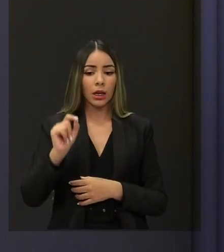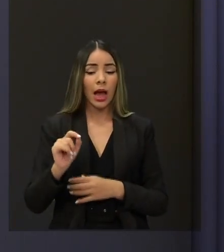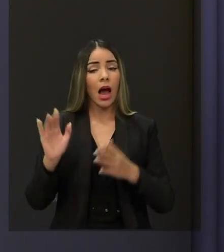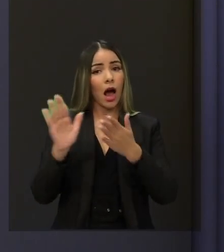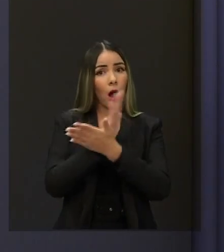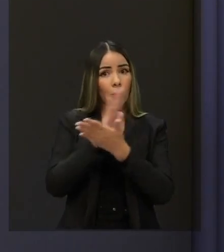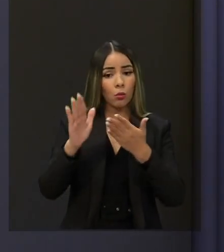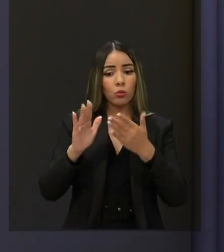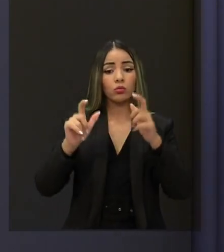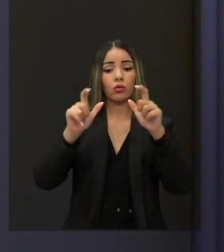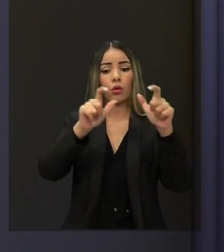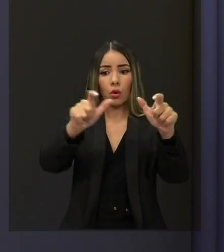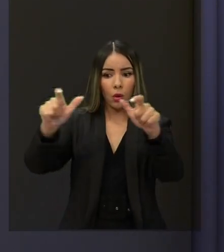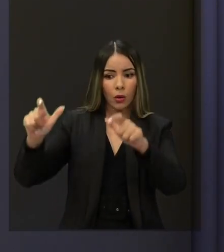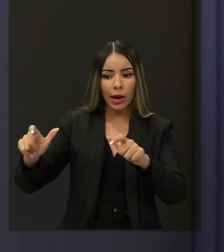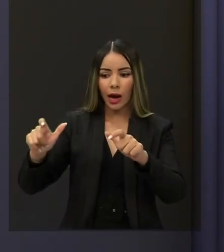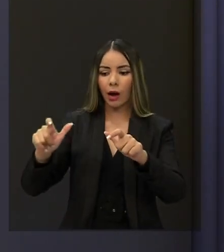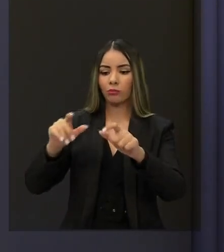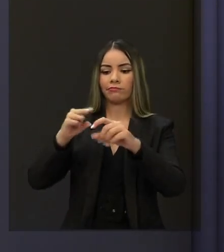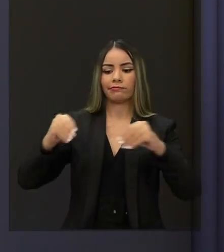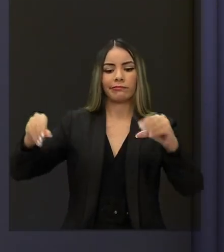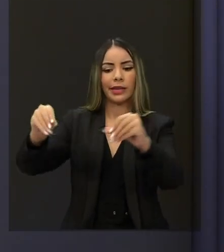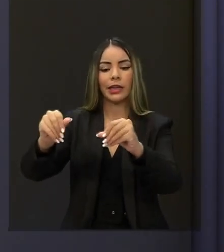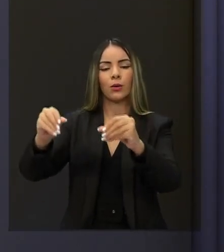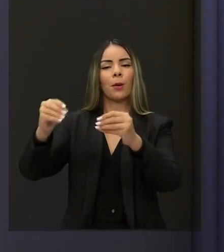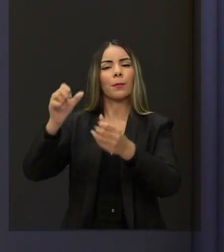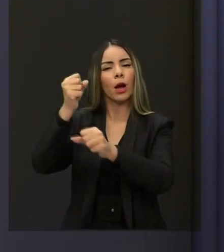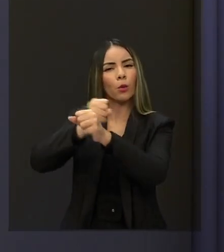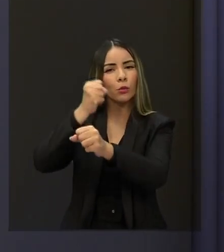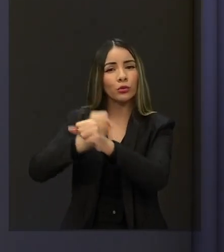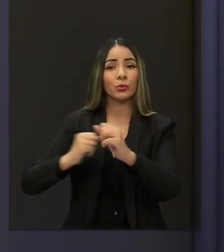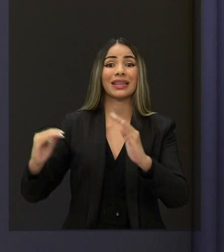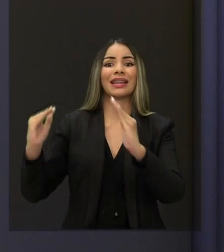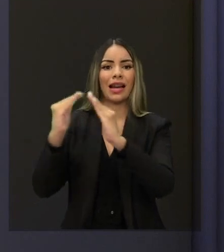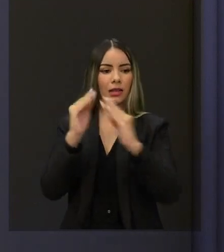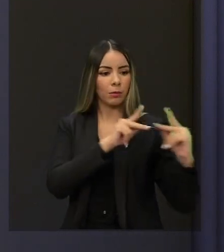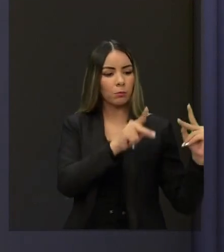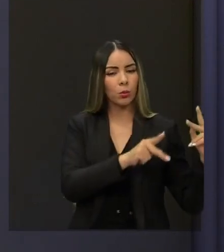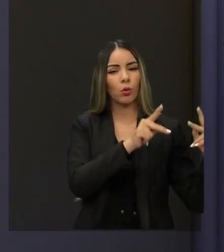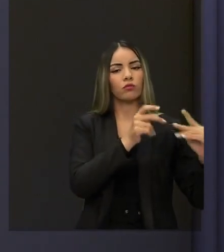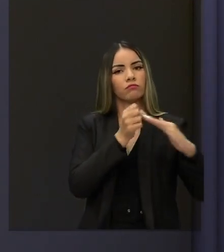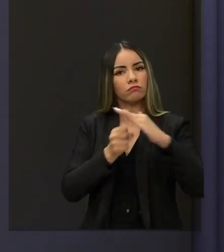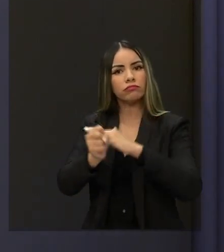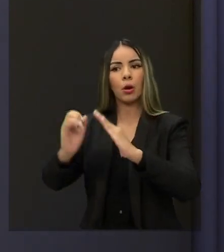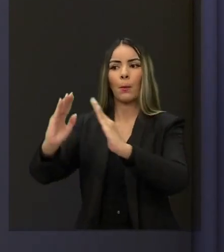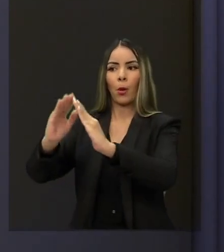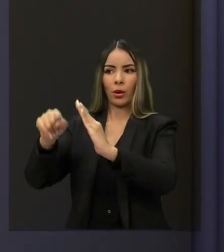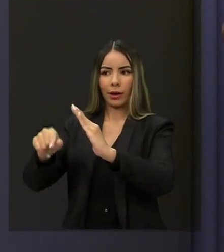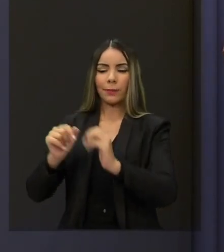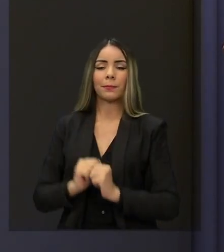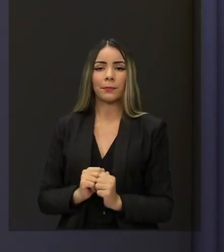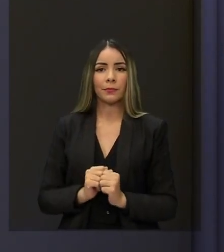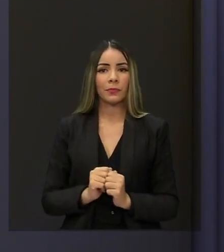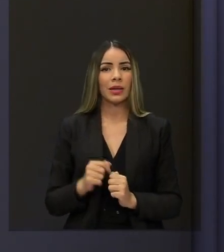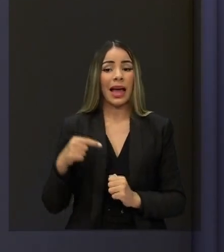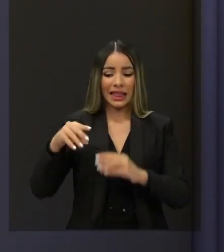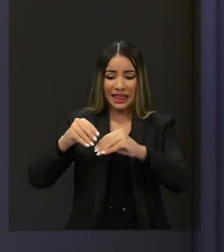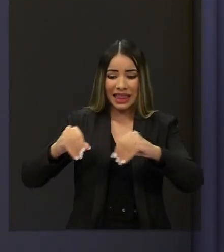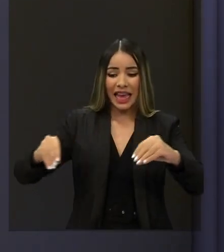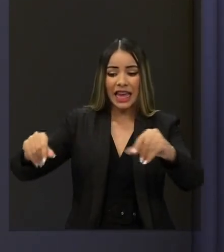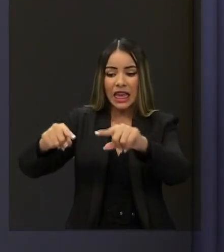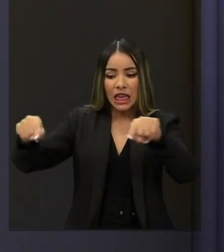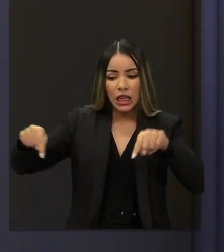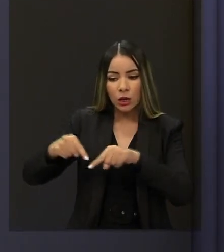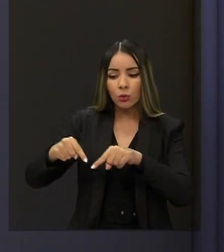casa para o nosso povo morar. Eu espero que também o senhor não seja contra para a gente desapropriar o terreno e ali poder fazer a